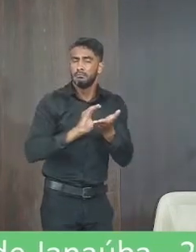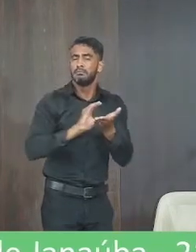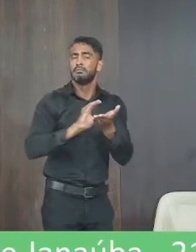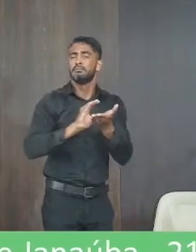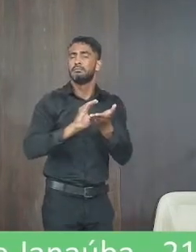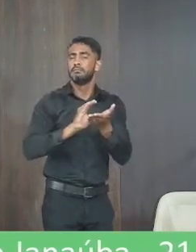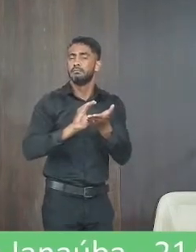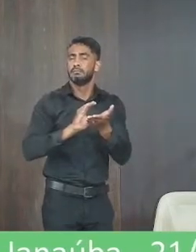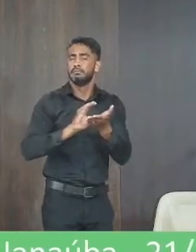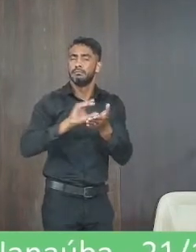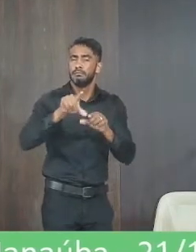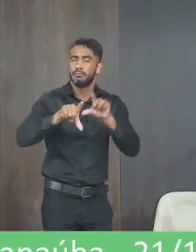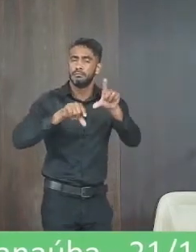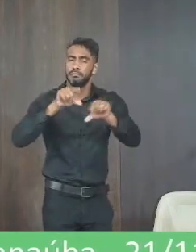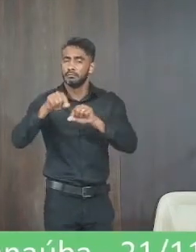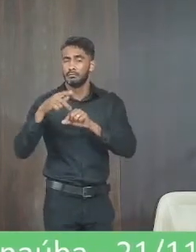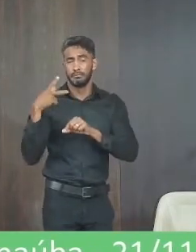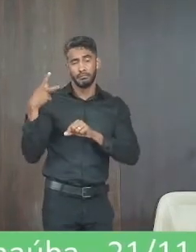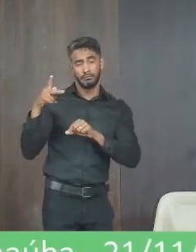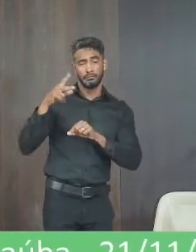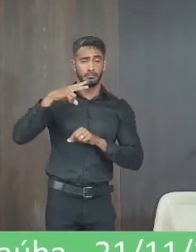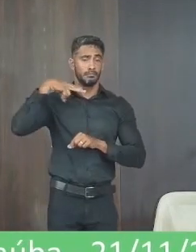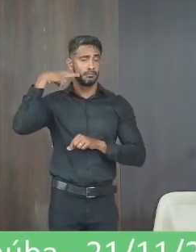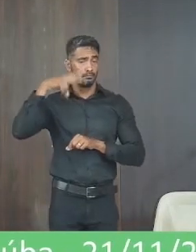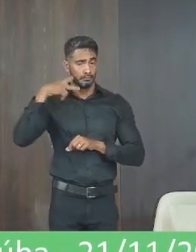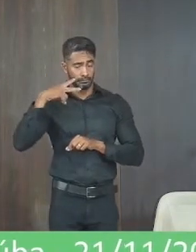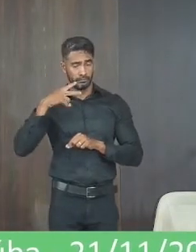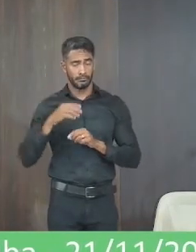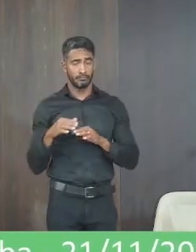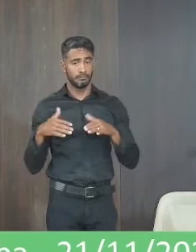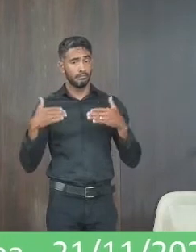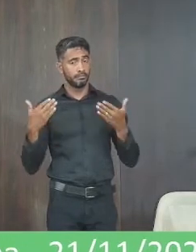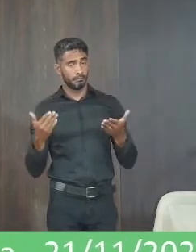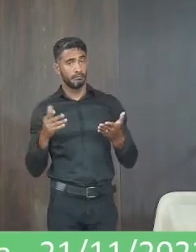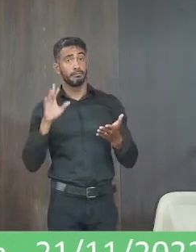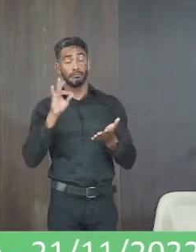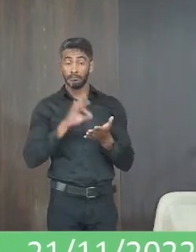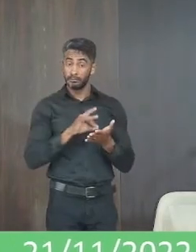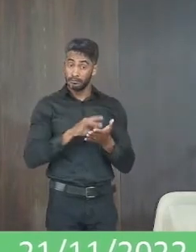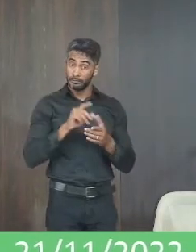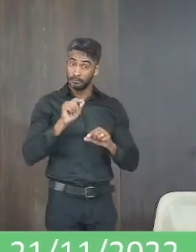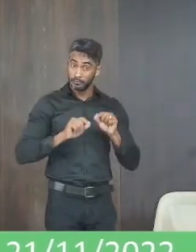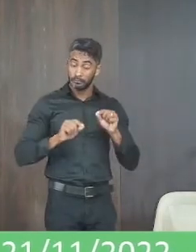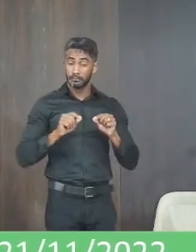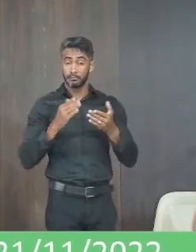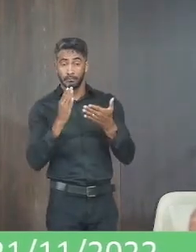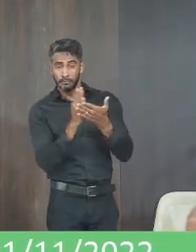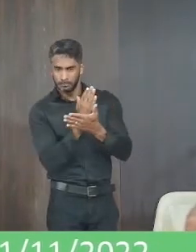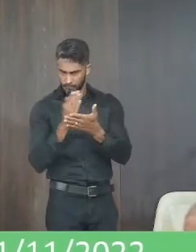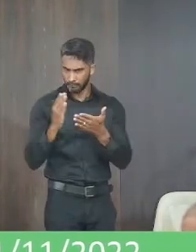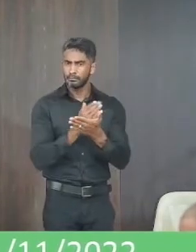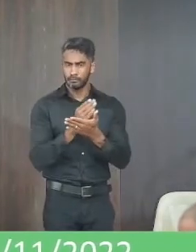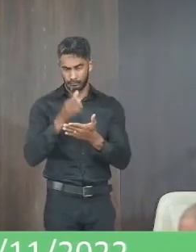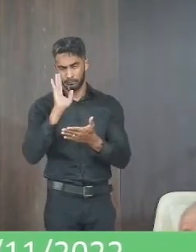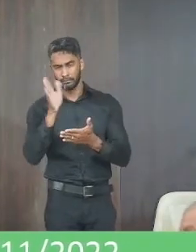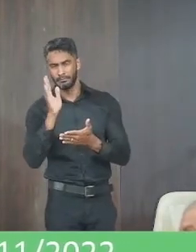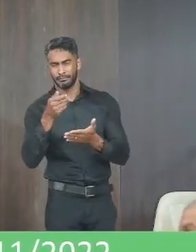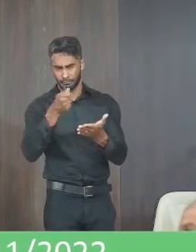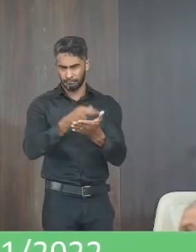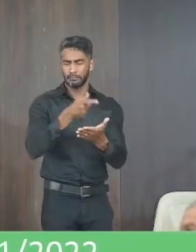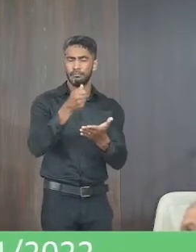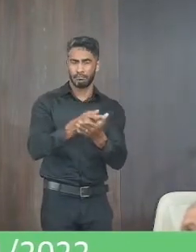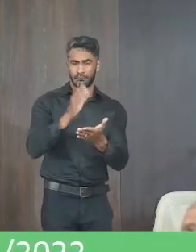impositivas indicadas por mim é fato que muitas emendas já foram pagas